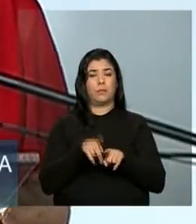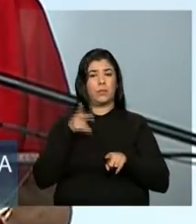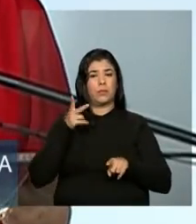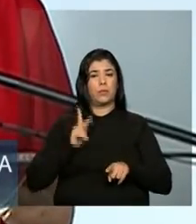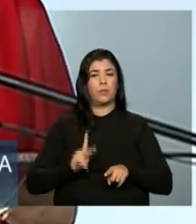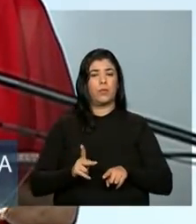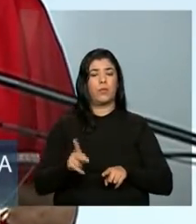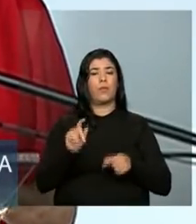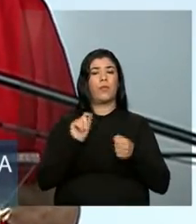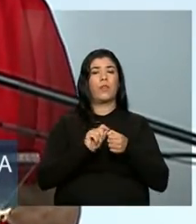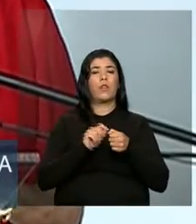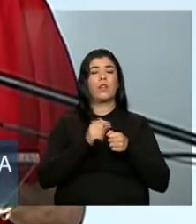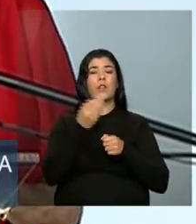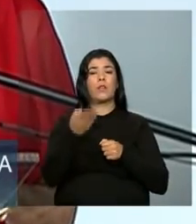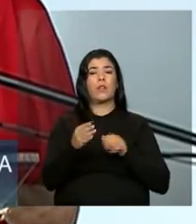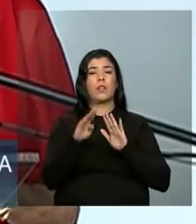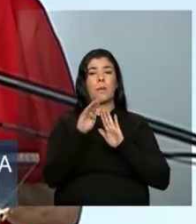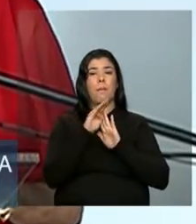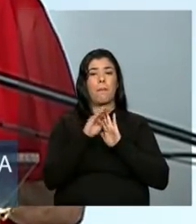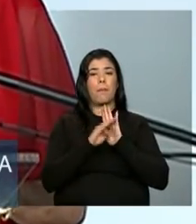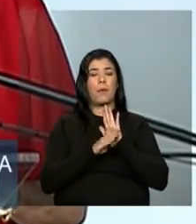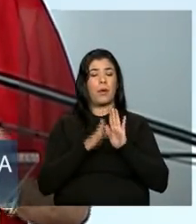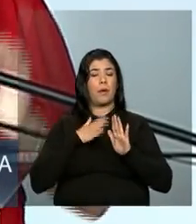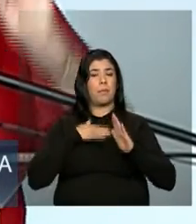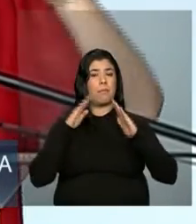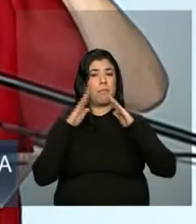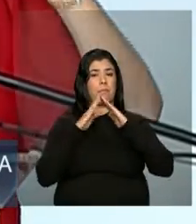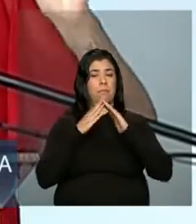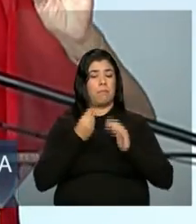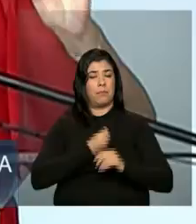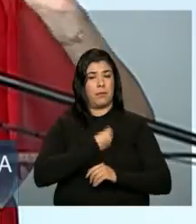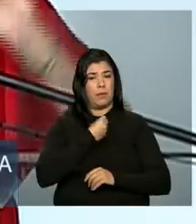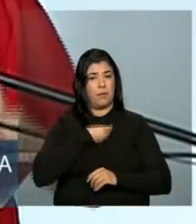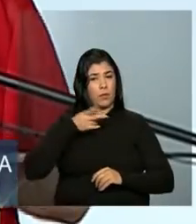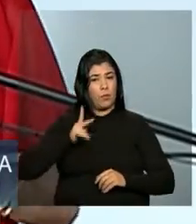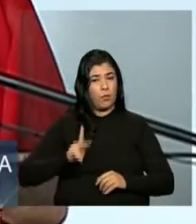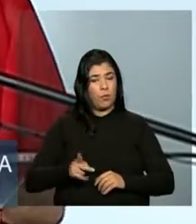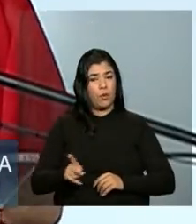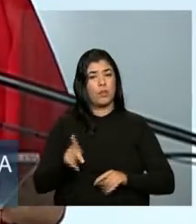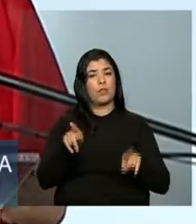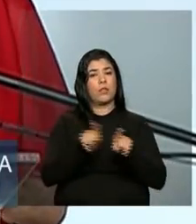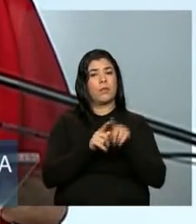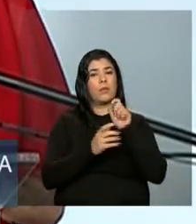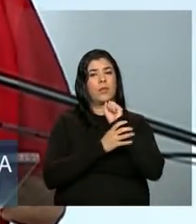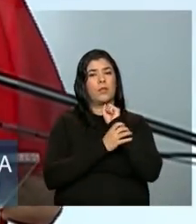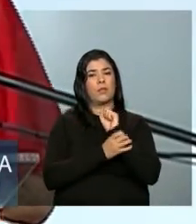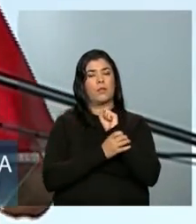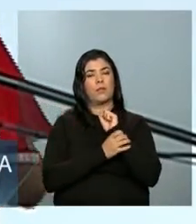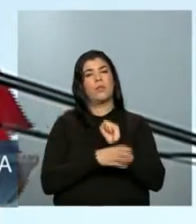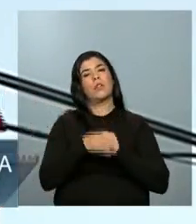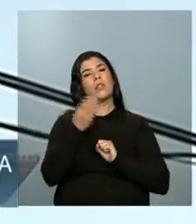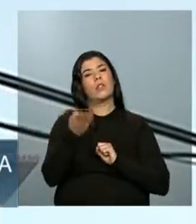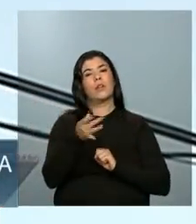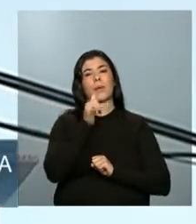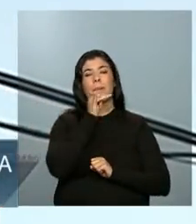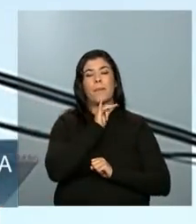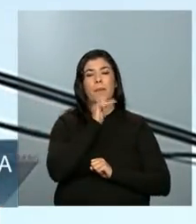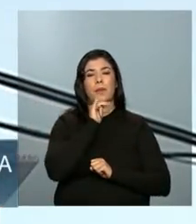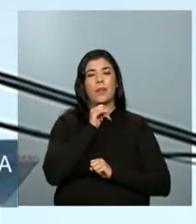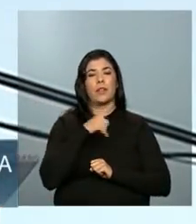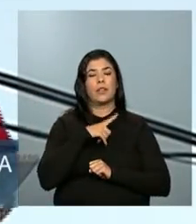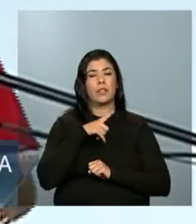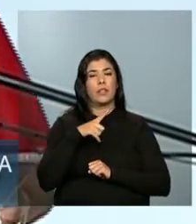um programa como esse, Minha Casa Minha Vida, continuar garantindo aqui, por exemplo,